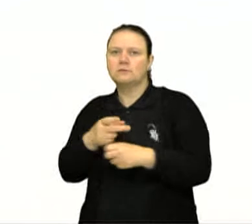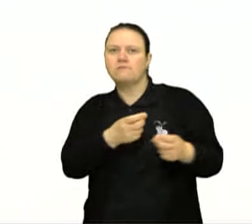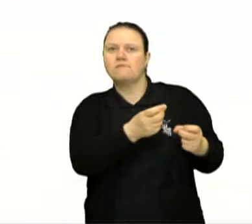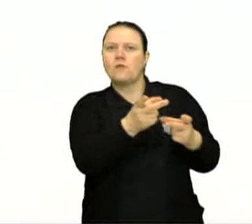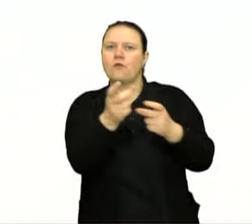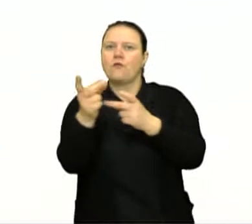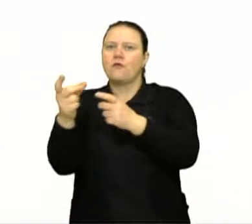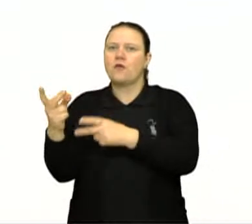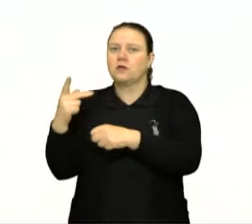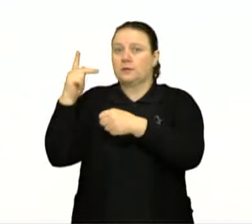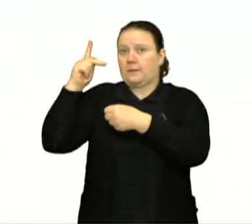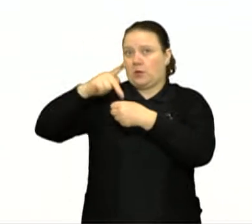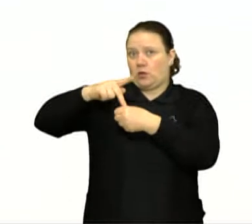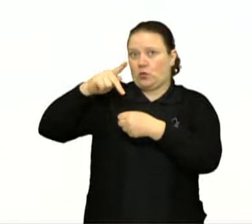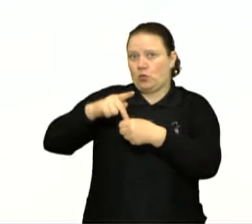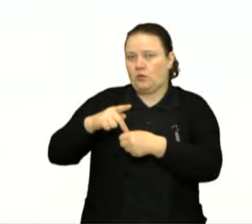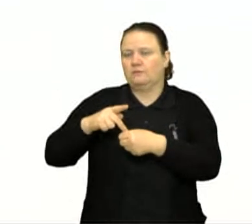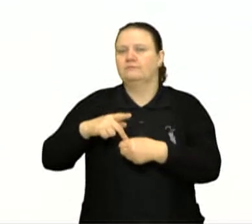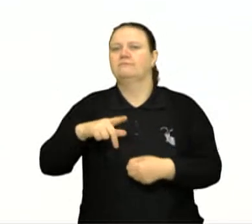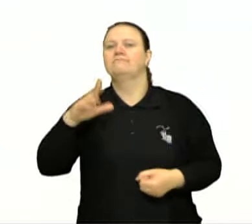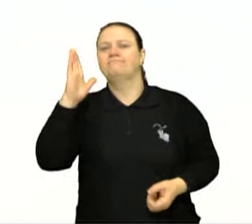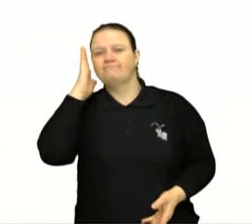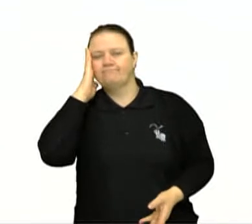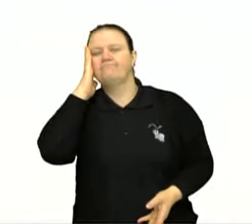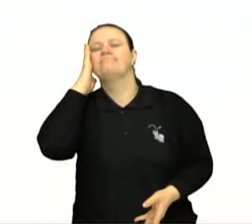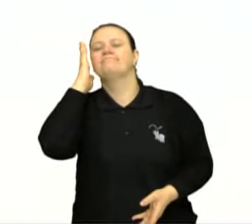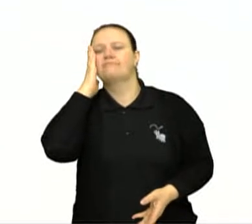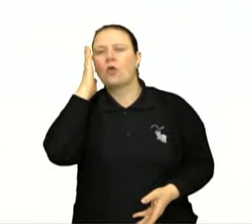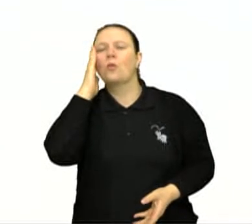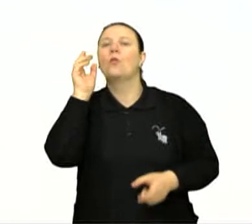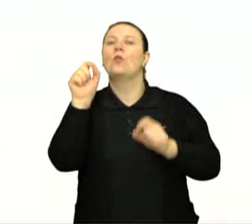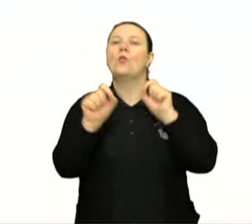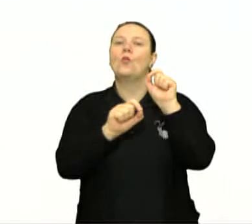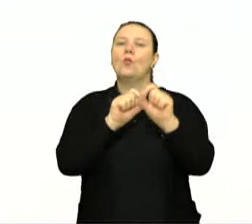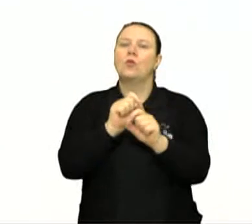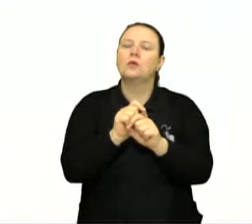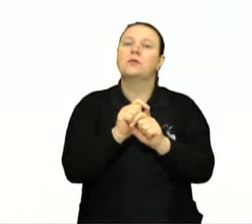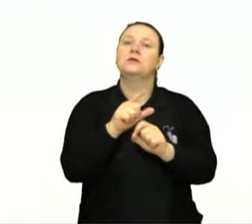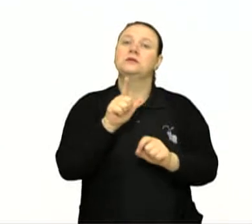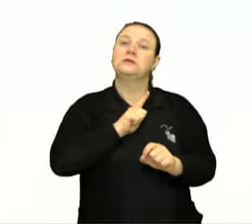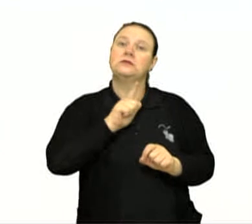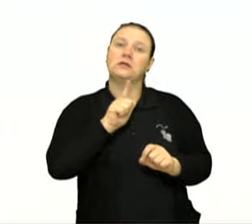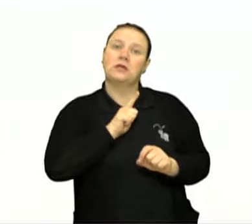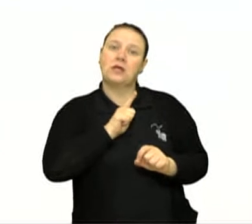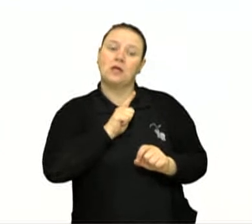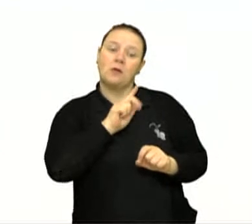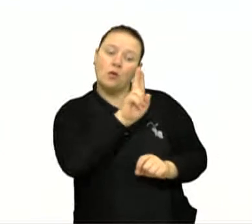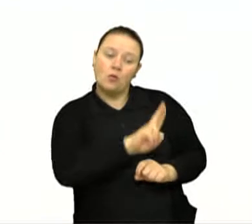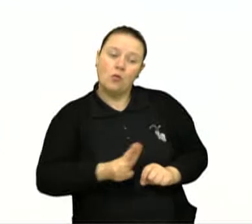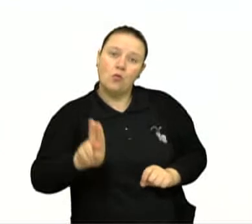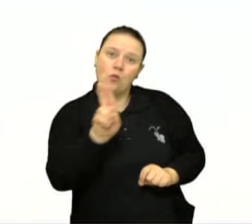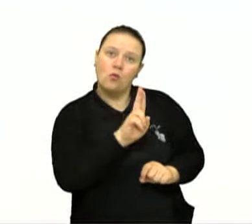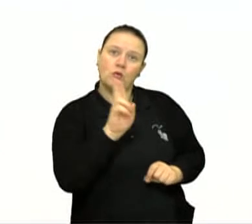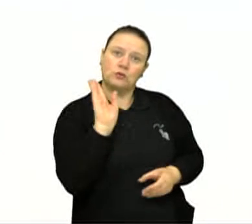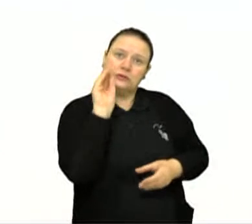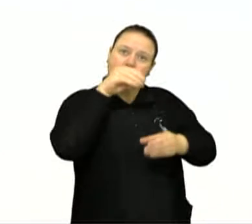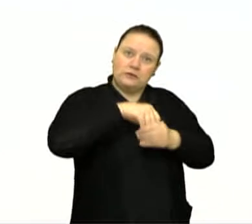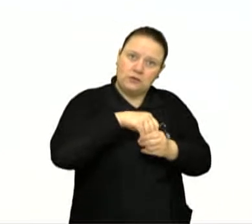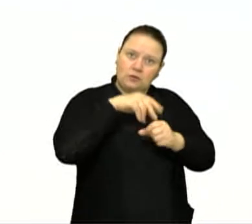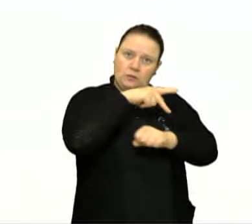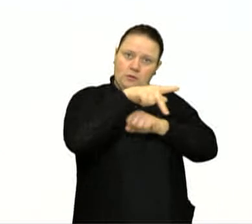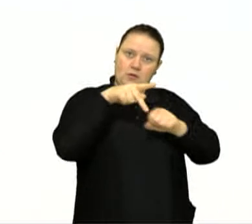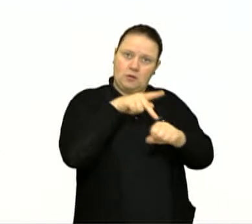uma conotação dos países que produzem petróleo e que tem o suficiente para a sua sustentação interna e ainda